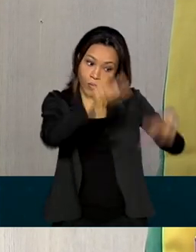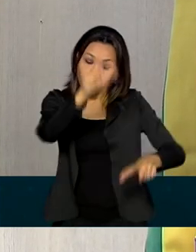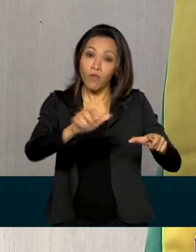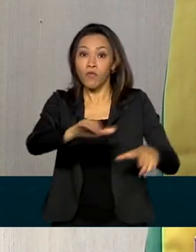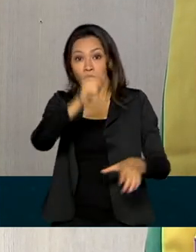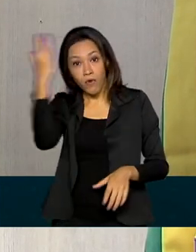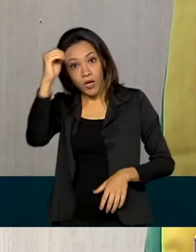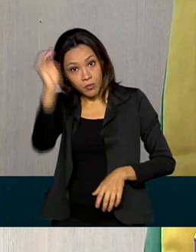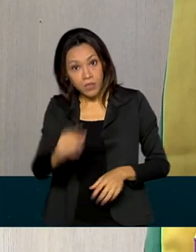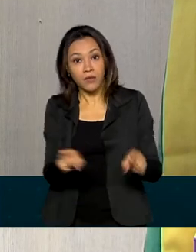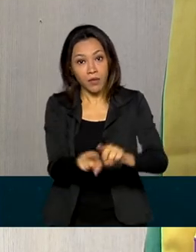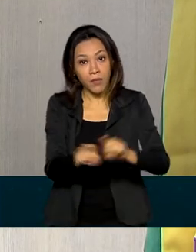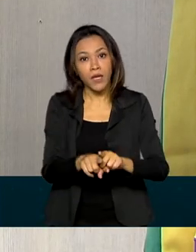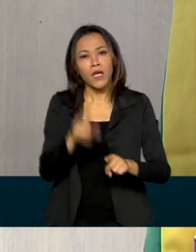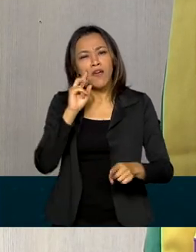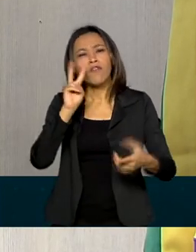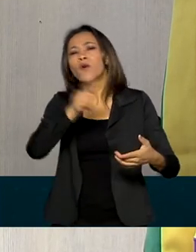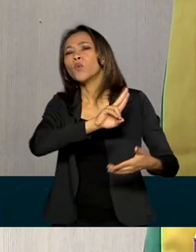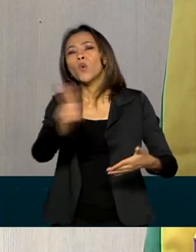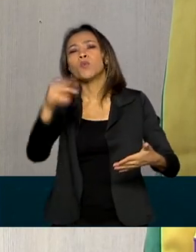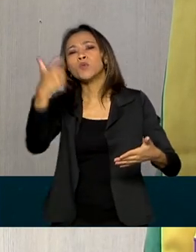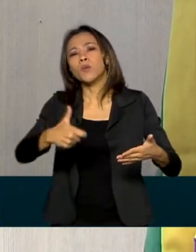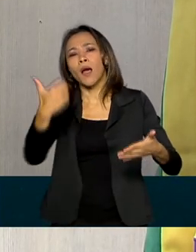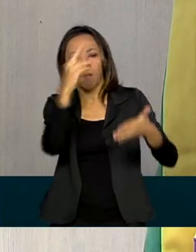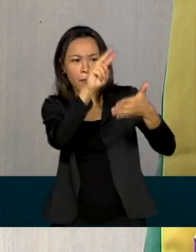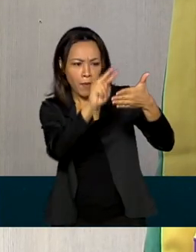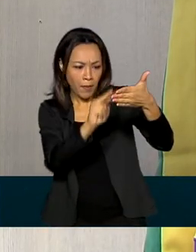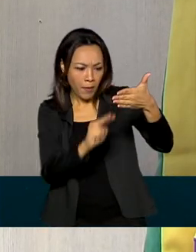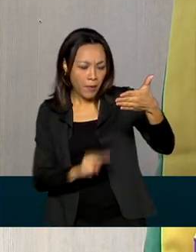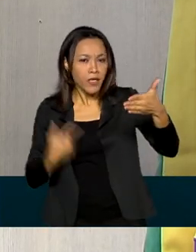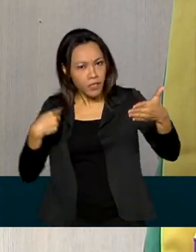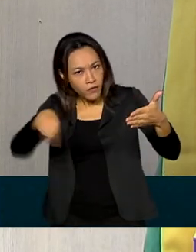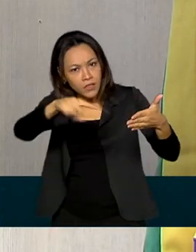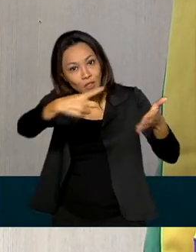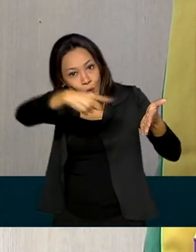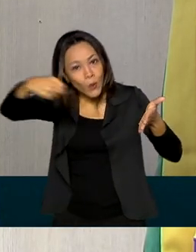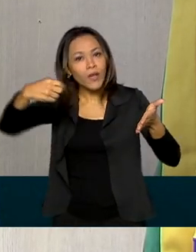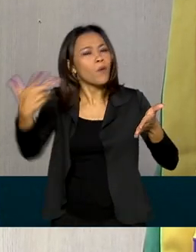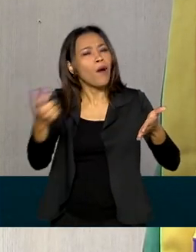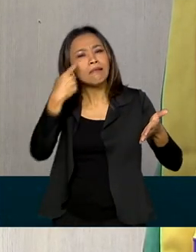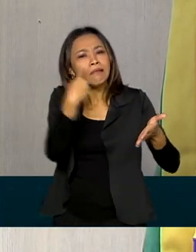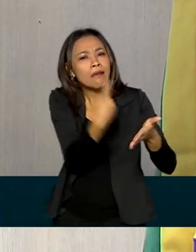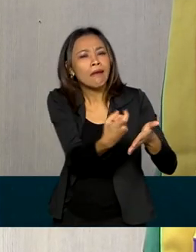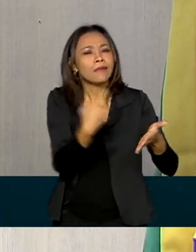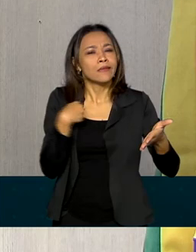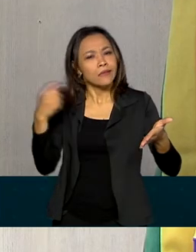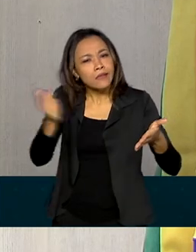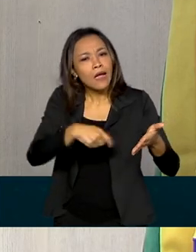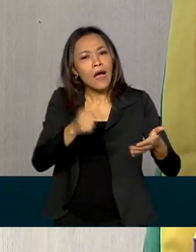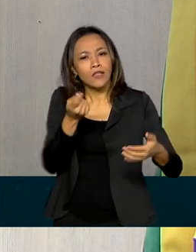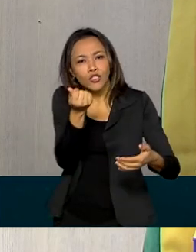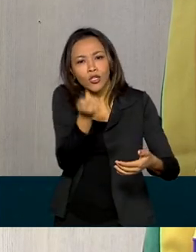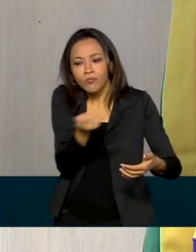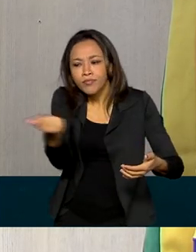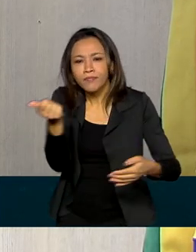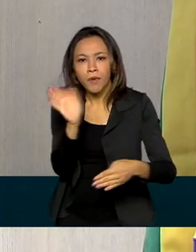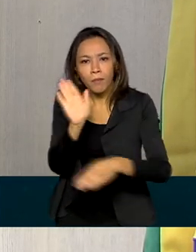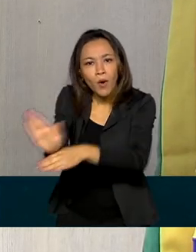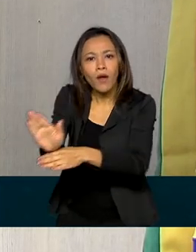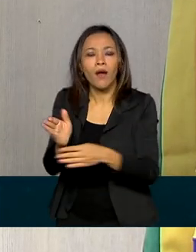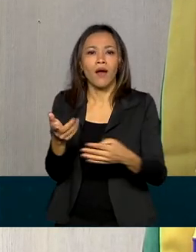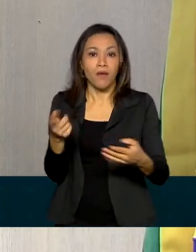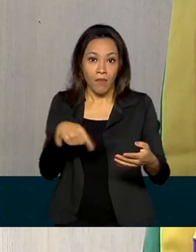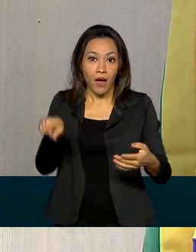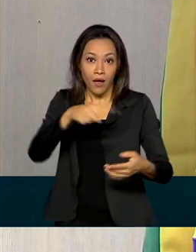consultem a lista de unidades de conservação e escolham aqueles que eles têm interesse, capacidade financeira para adotar, que